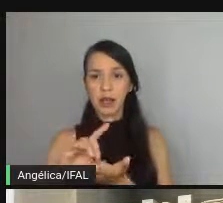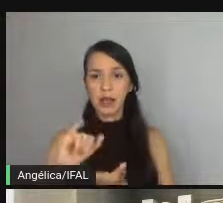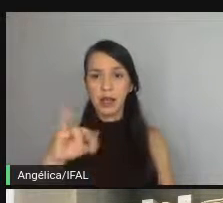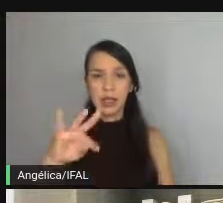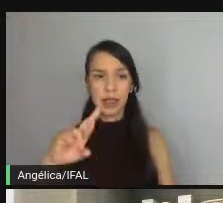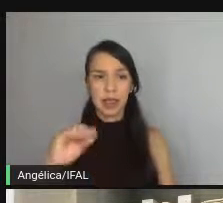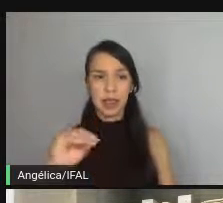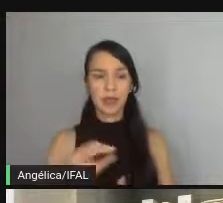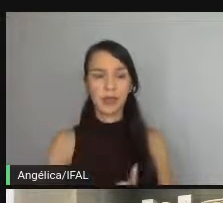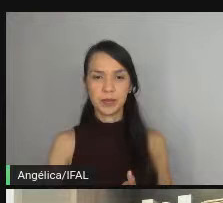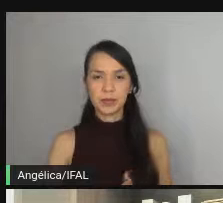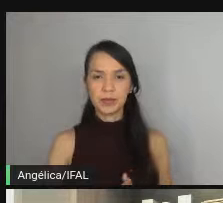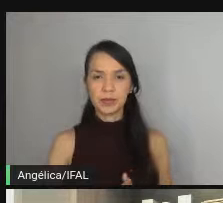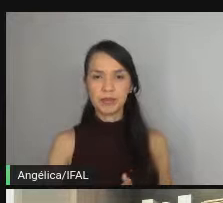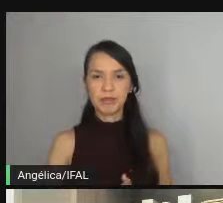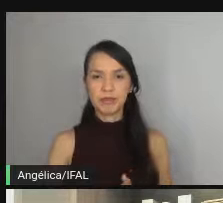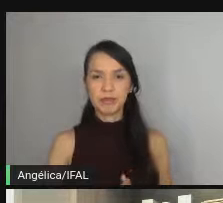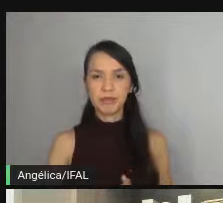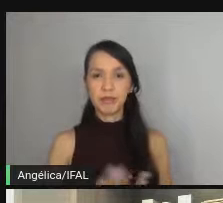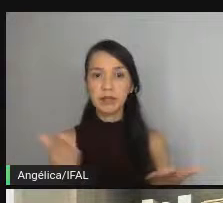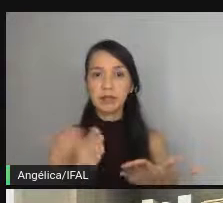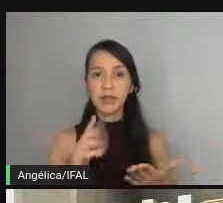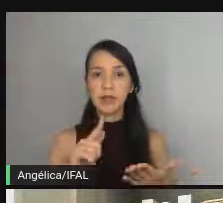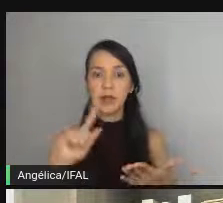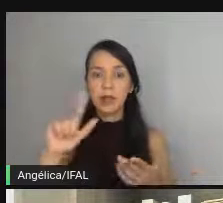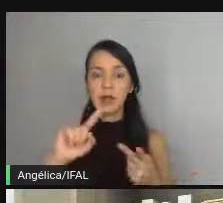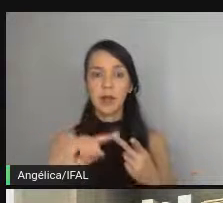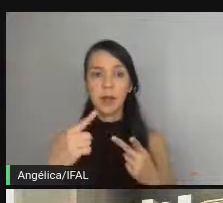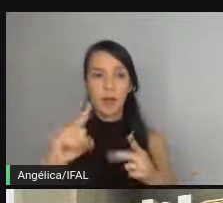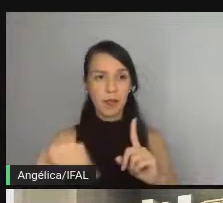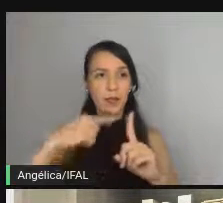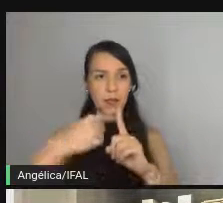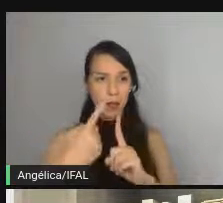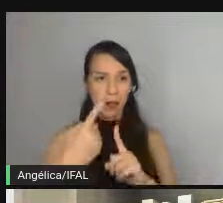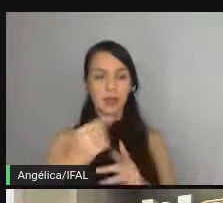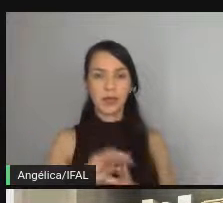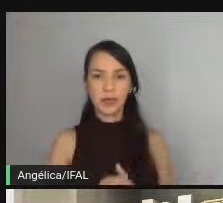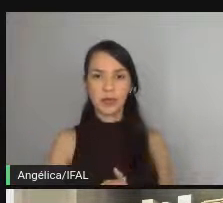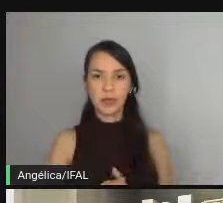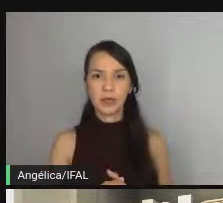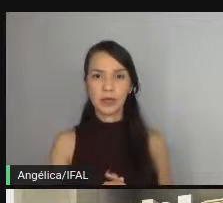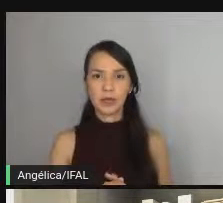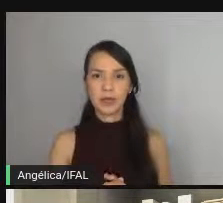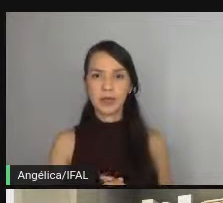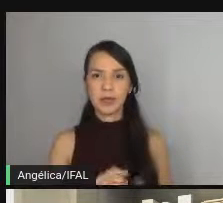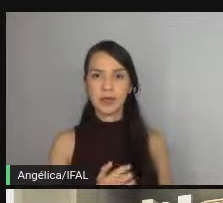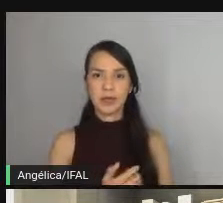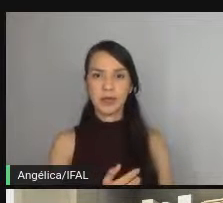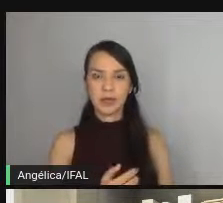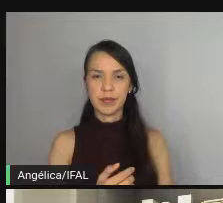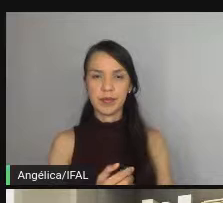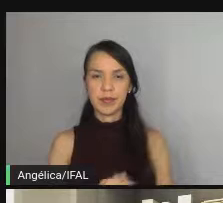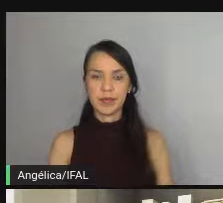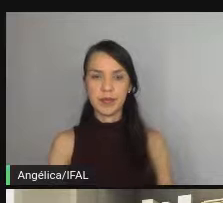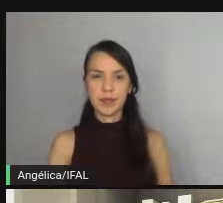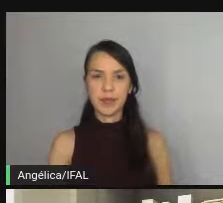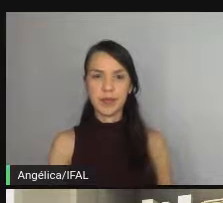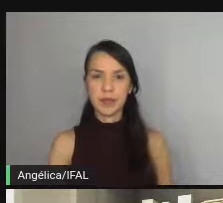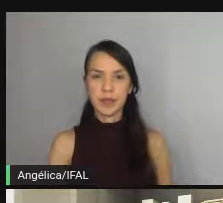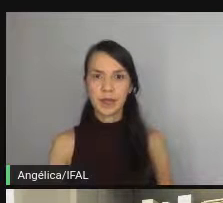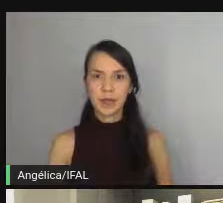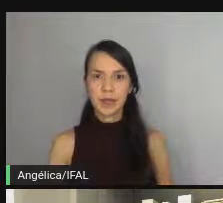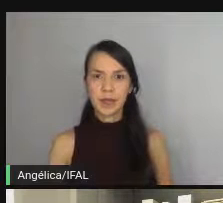perfeito então agora vamos pro caso vamos adicionar mais um caso de teste perfeito a gente vem aqui